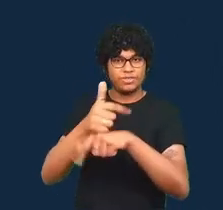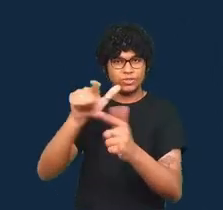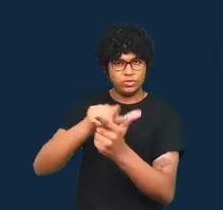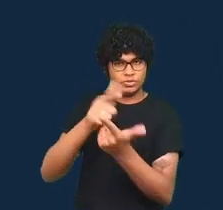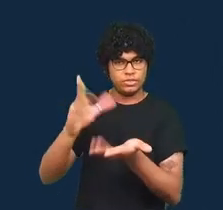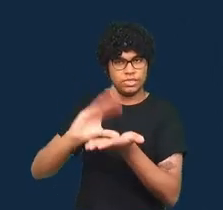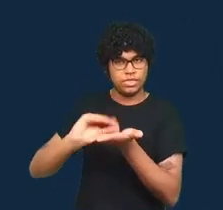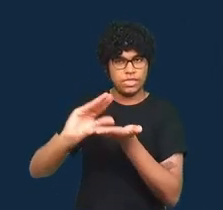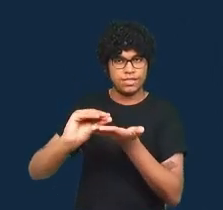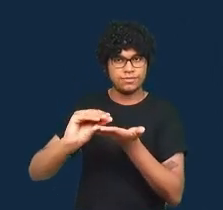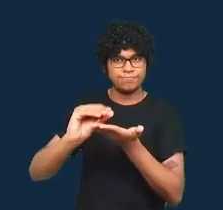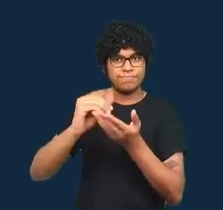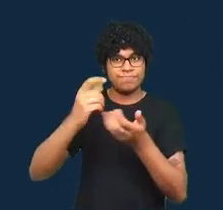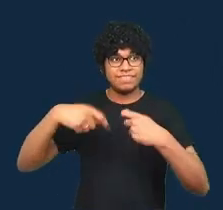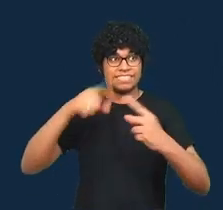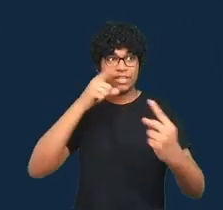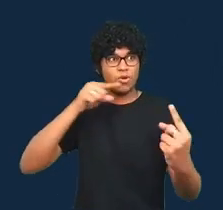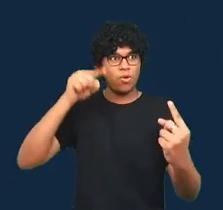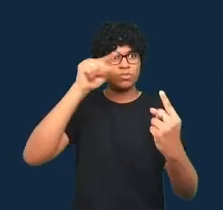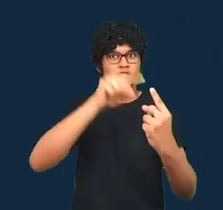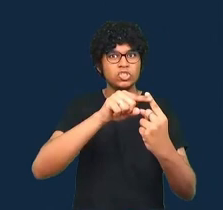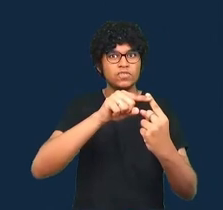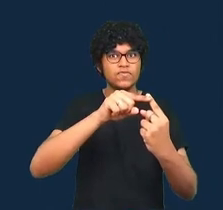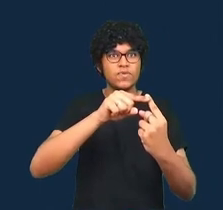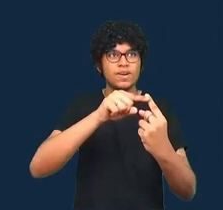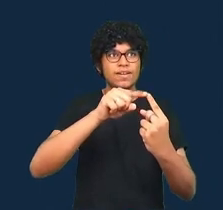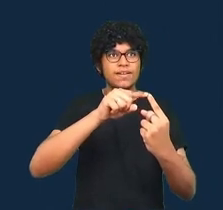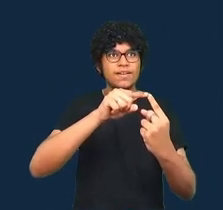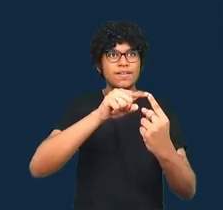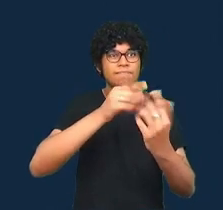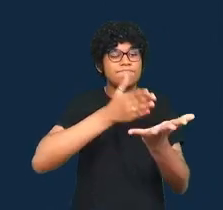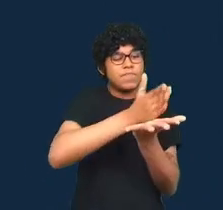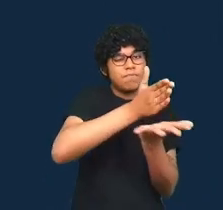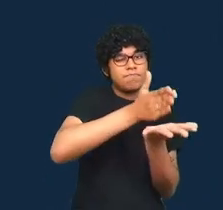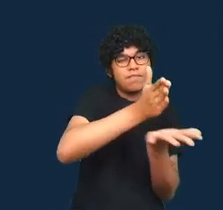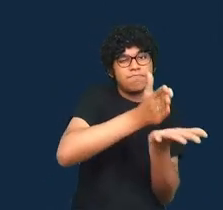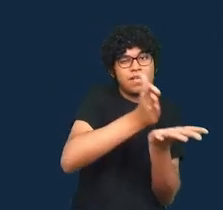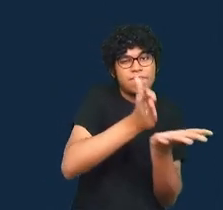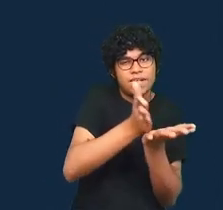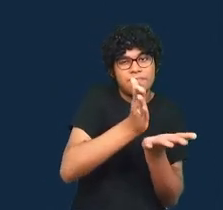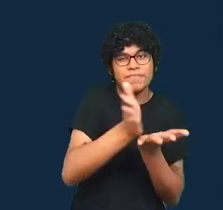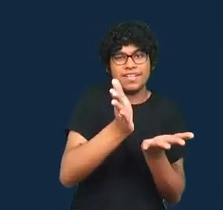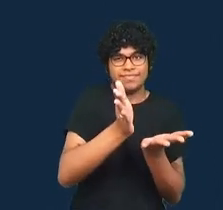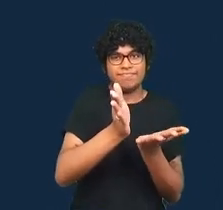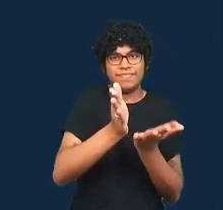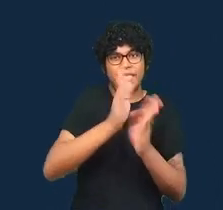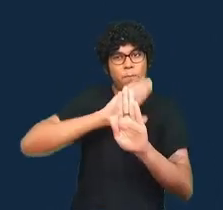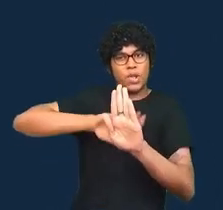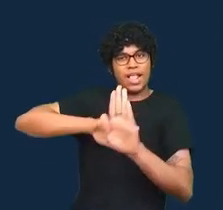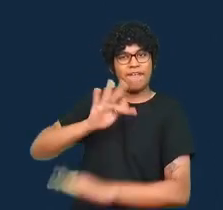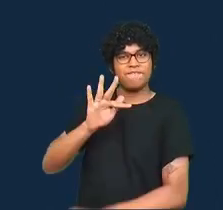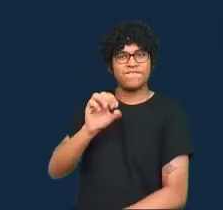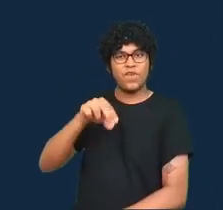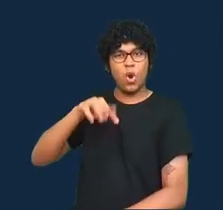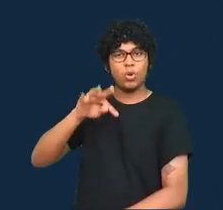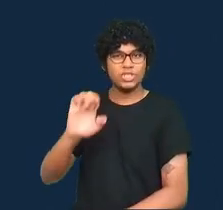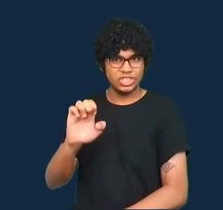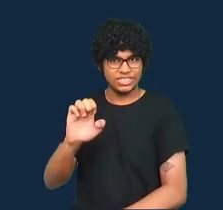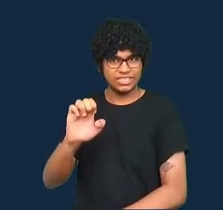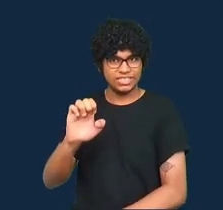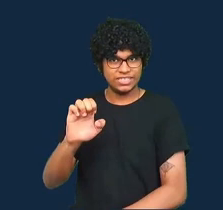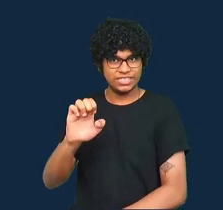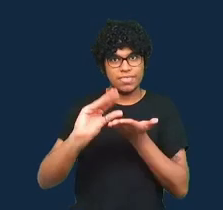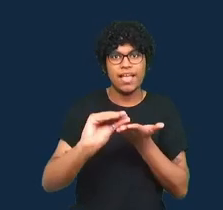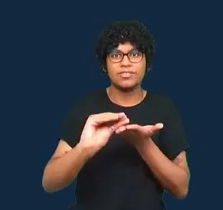diversificar as suas fontes de dados e descentralizar os métodos que privilegiariam big